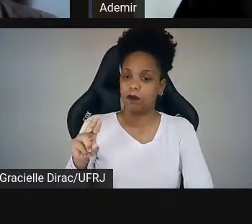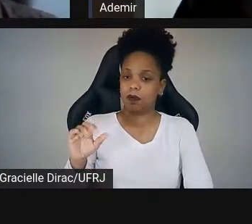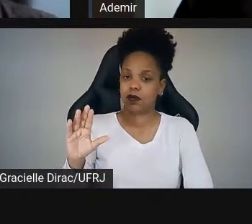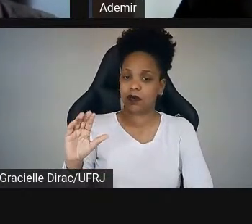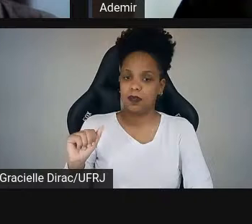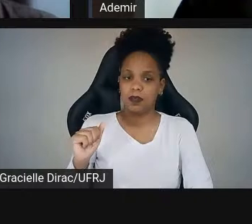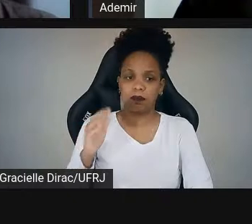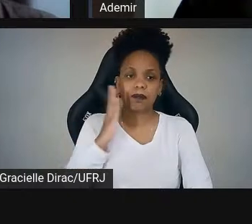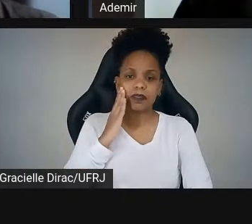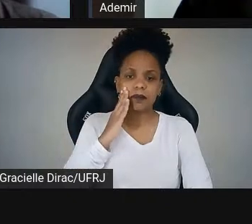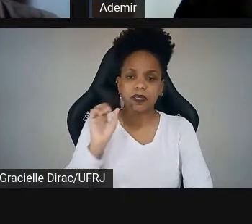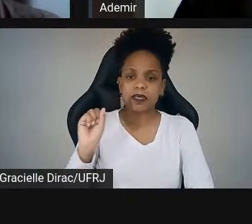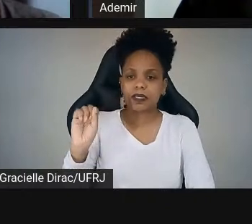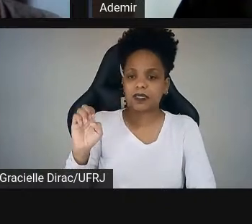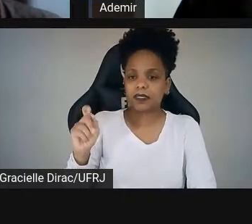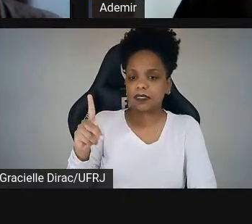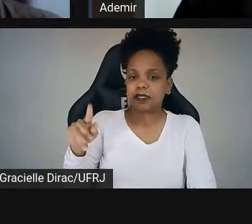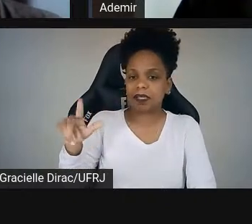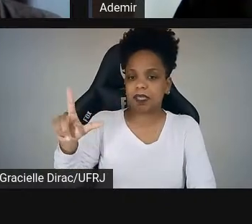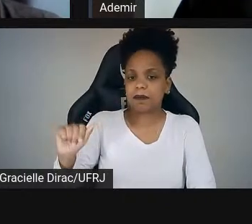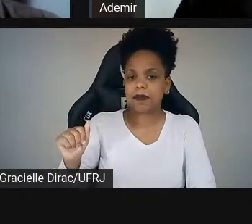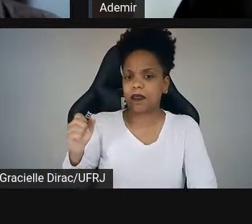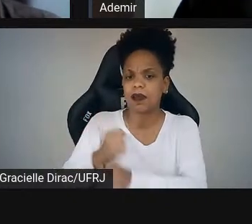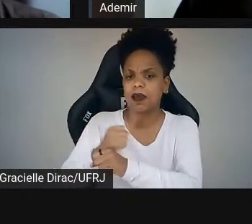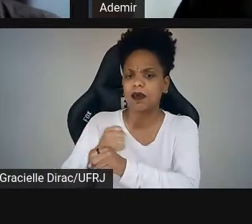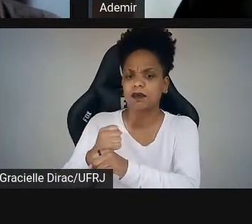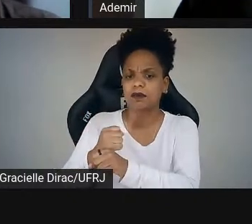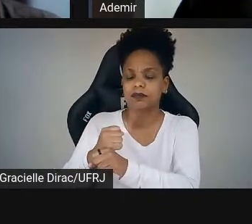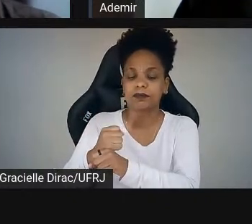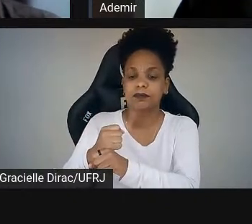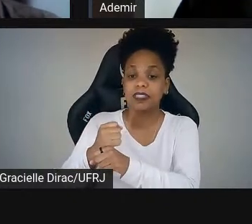século desse ano. A gente não sabe ainda, né? Exatamente.